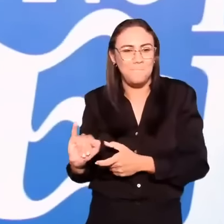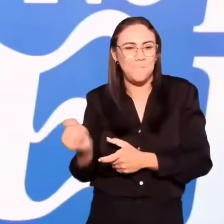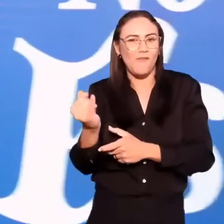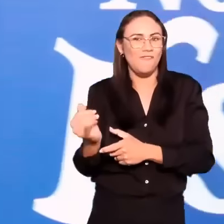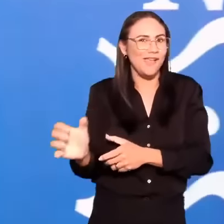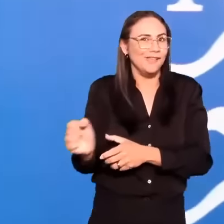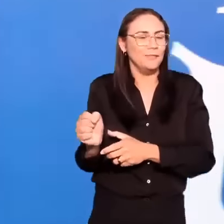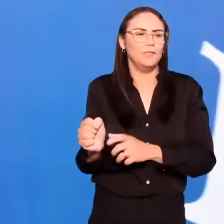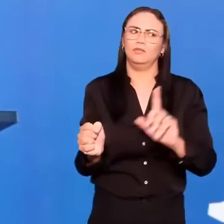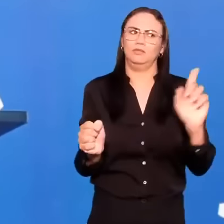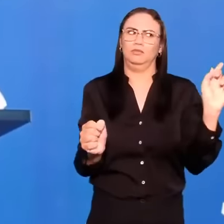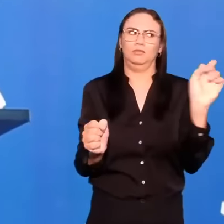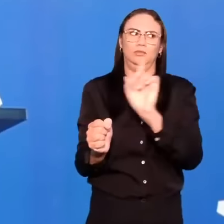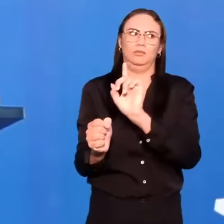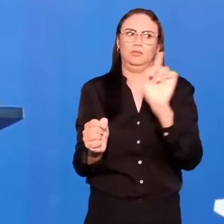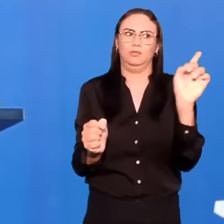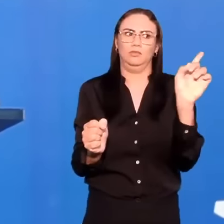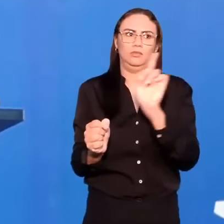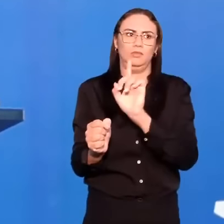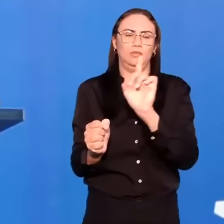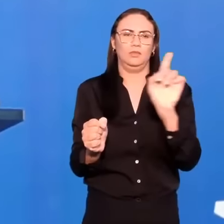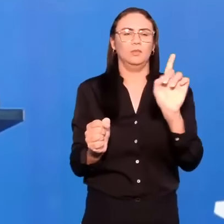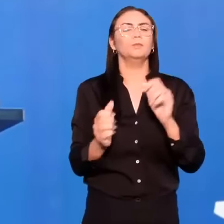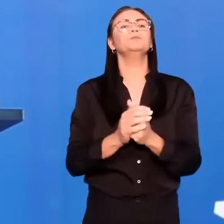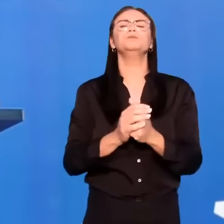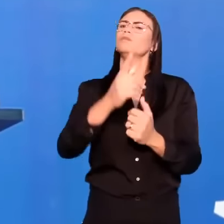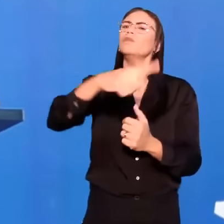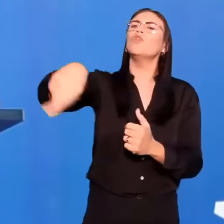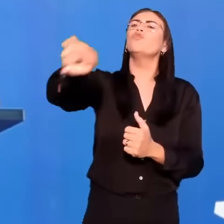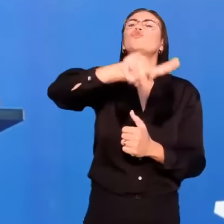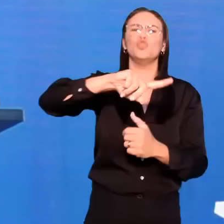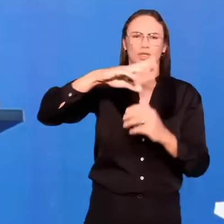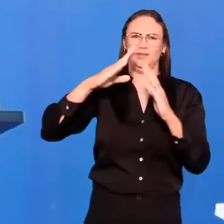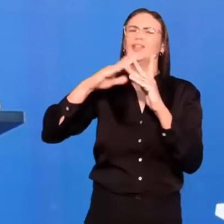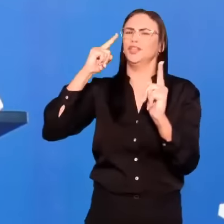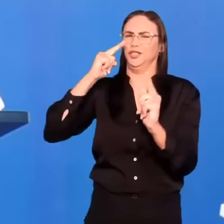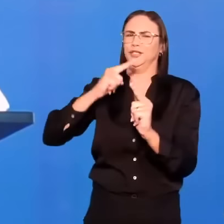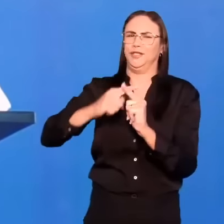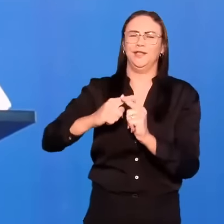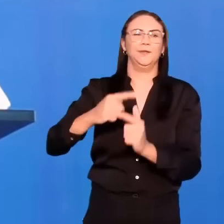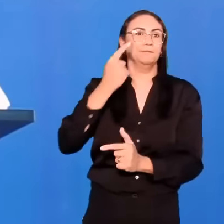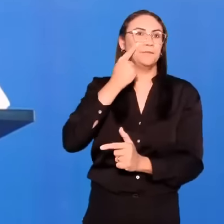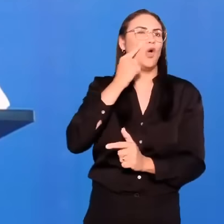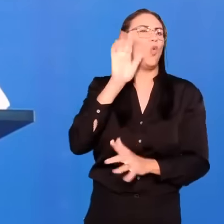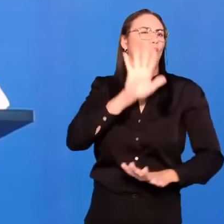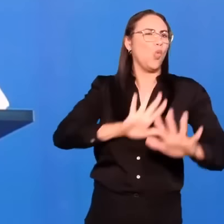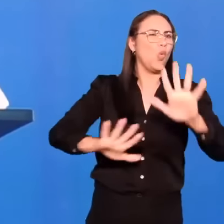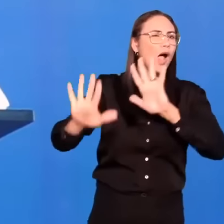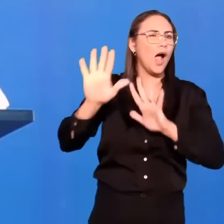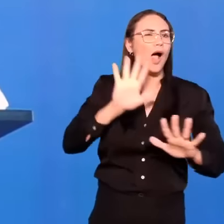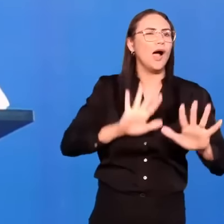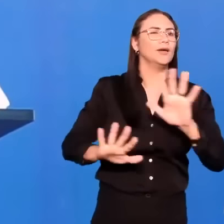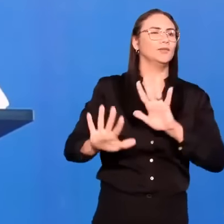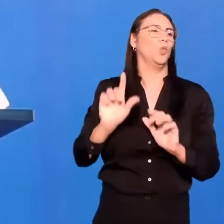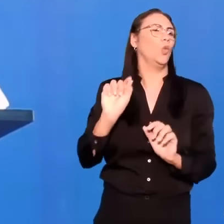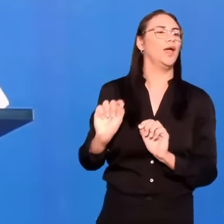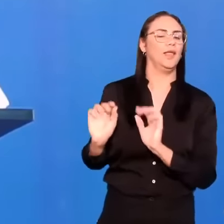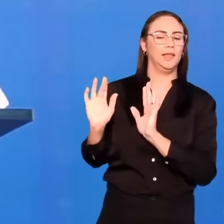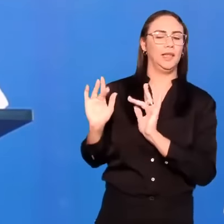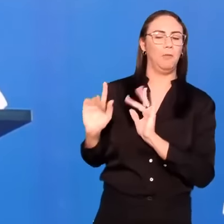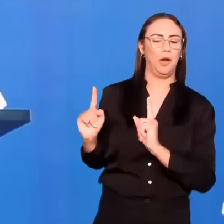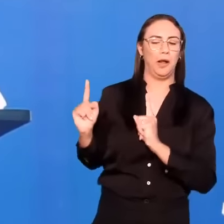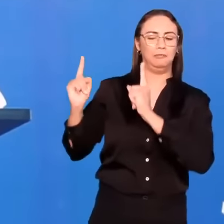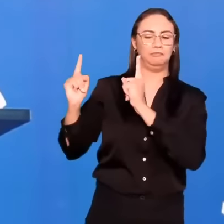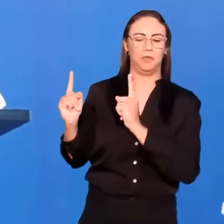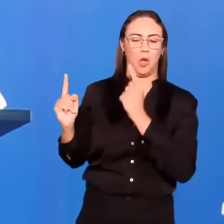da igreja. O que é defraudar? É um casal de namorados, onde o namorado engana ela. Distorce a